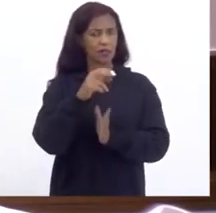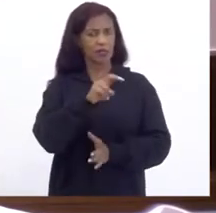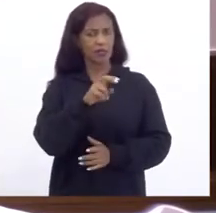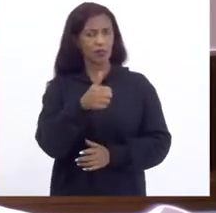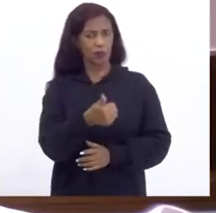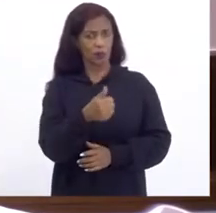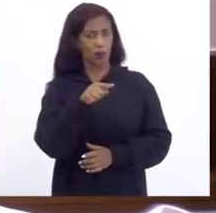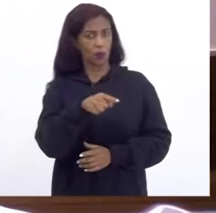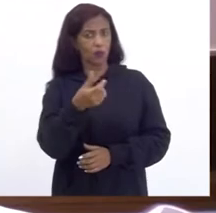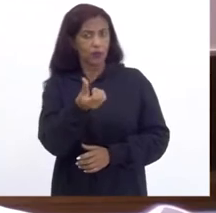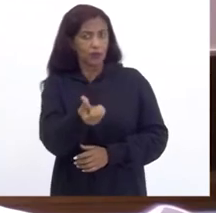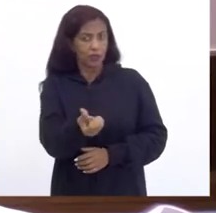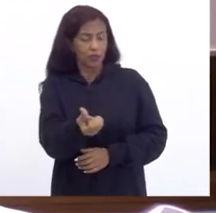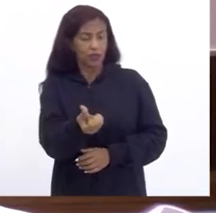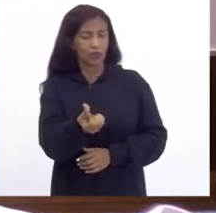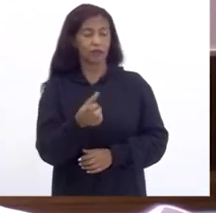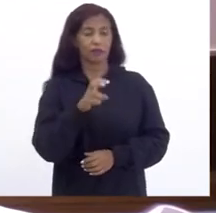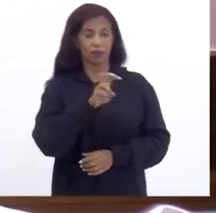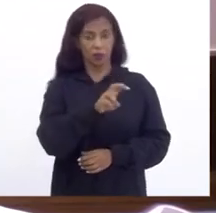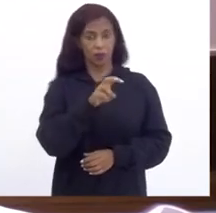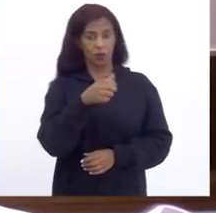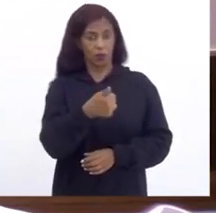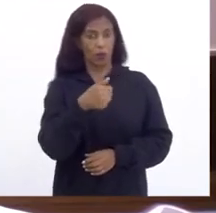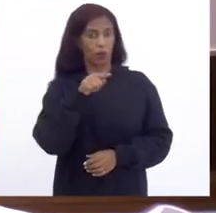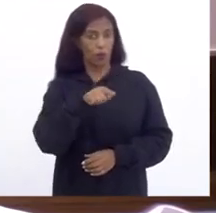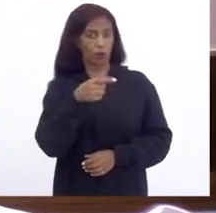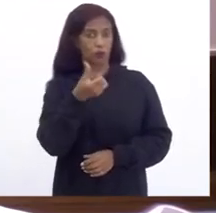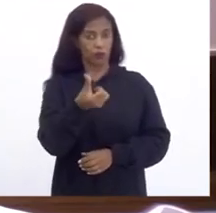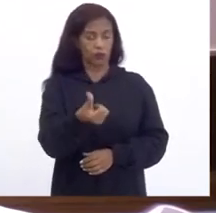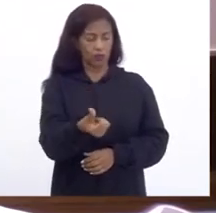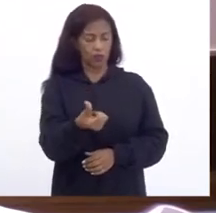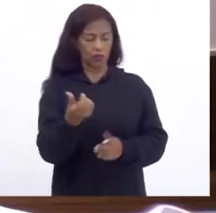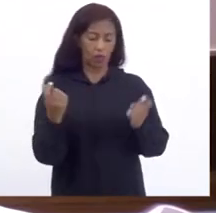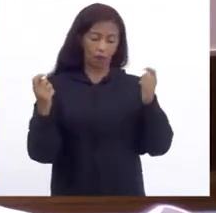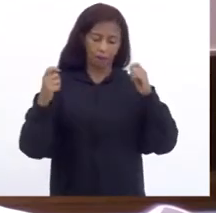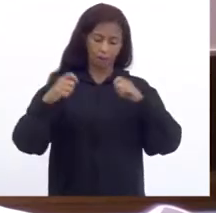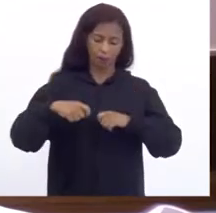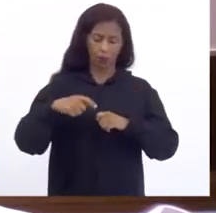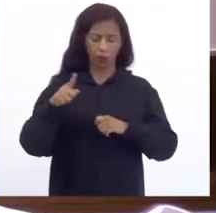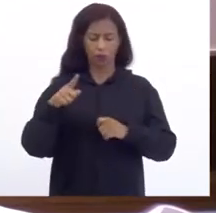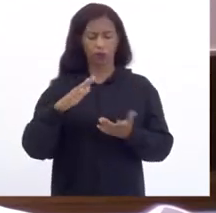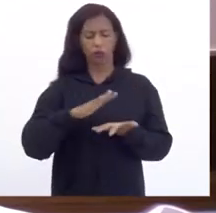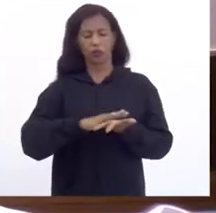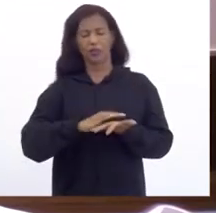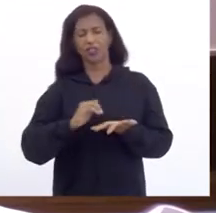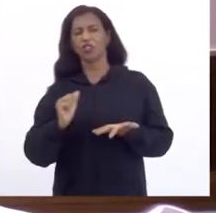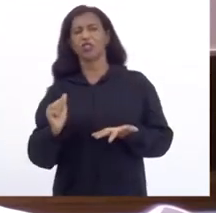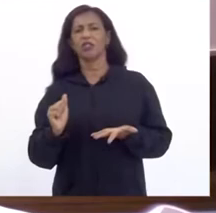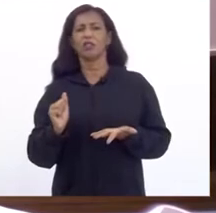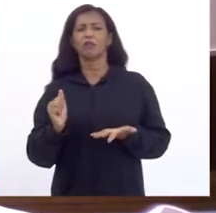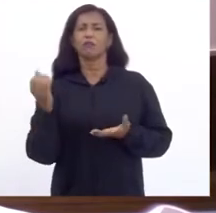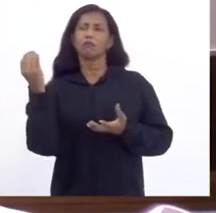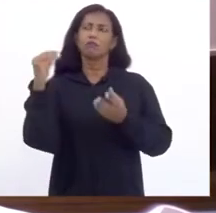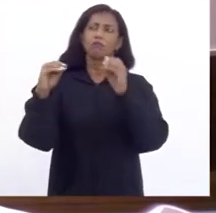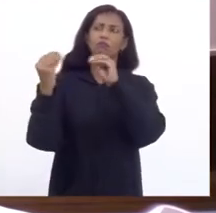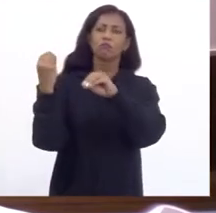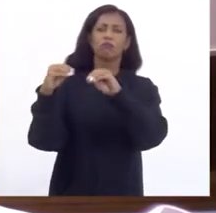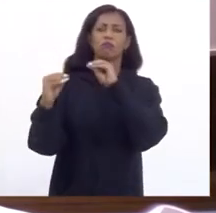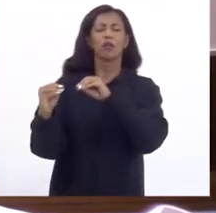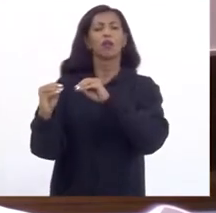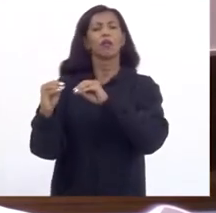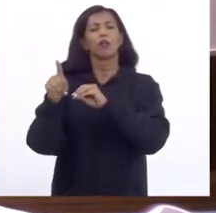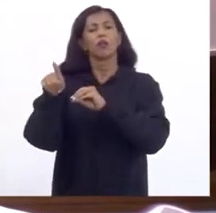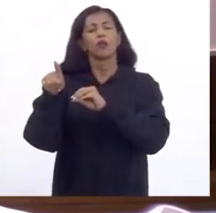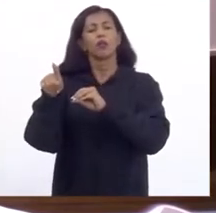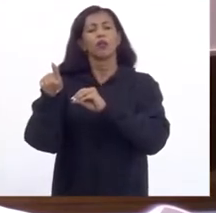Esse 51.6 Possivelmente O senhor está tirando Das projeções Que o secretário Nelson